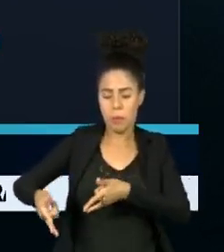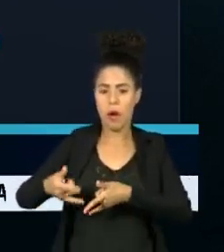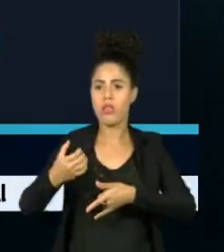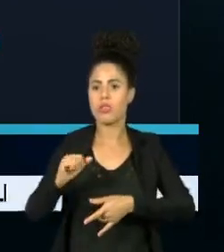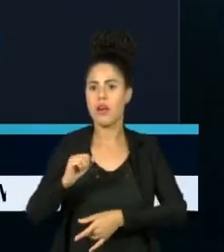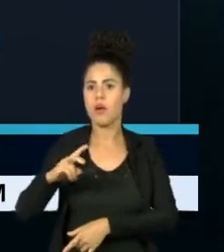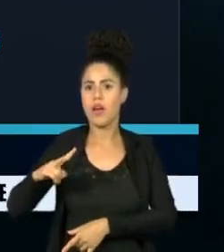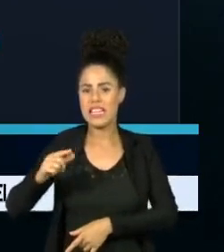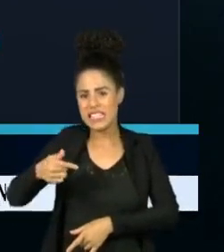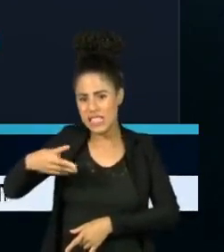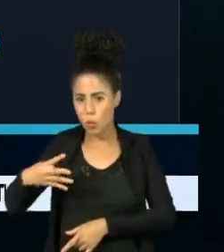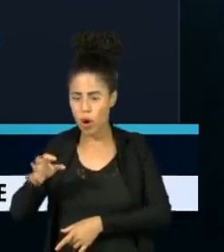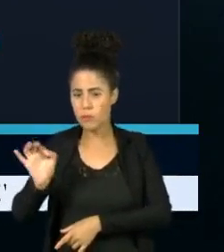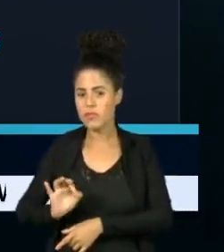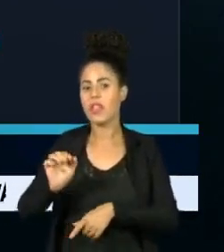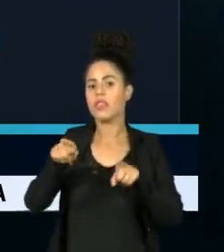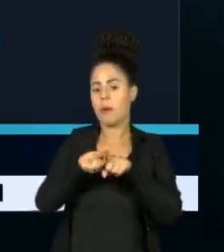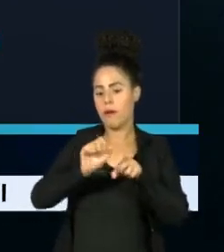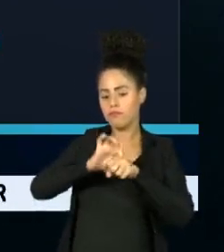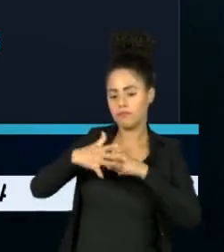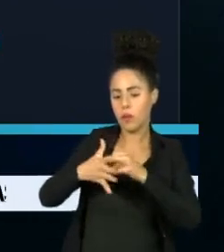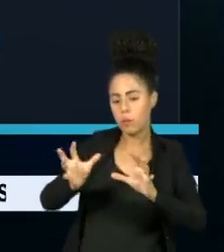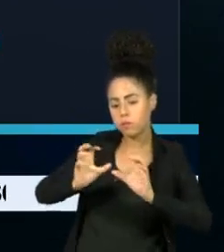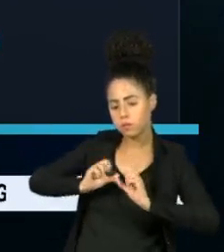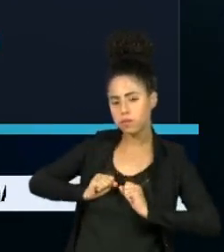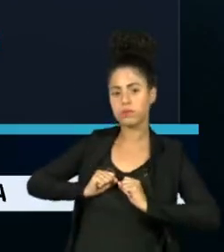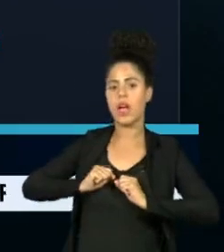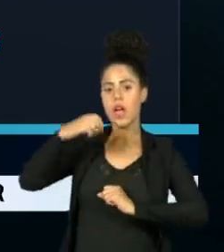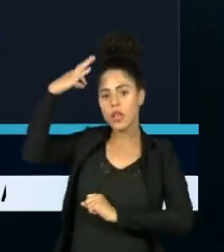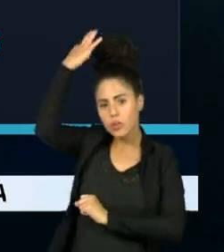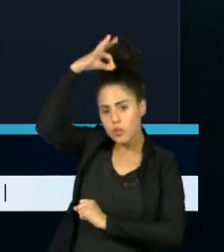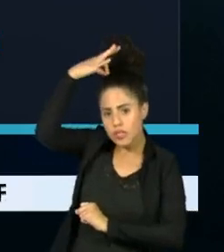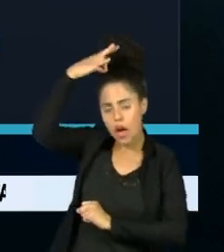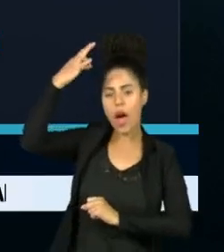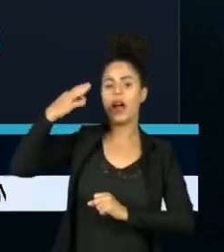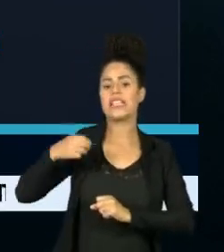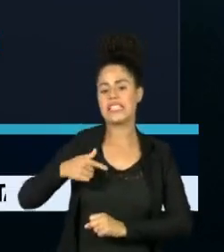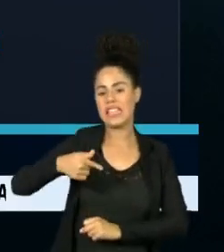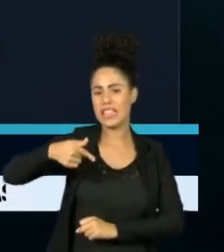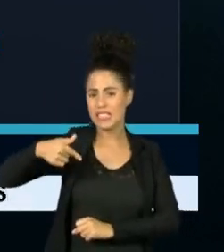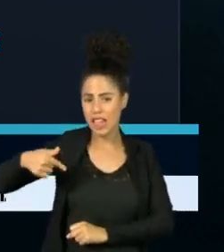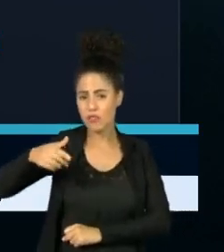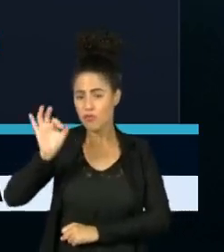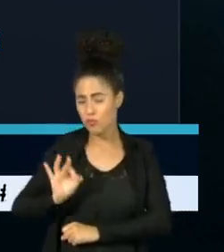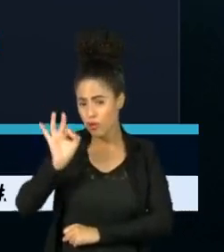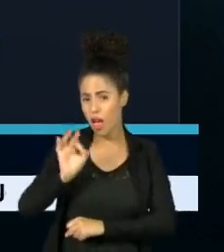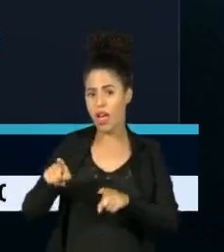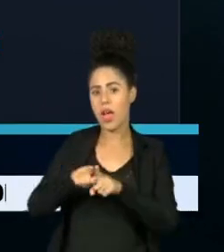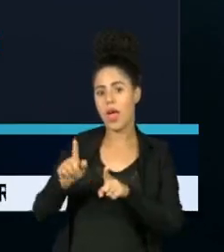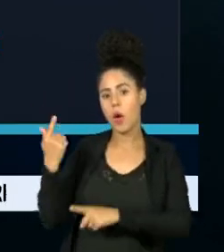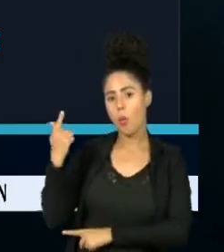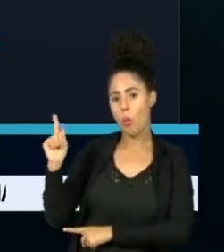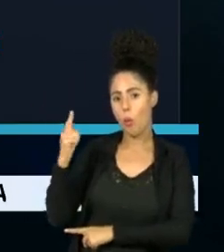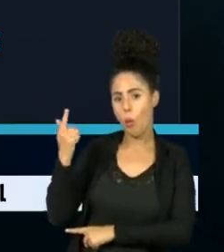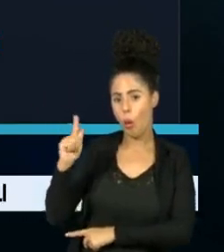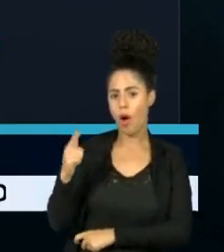ocupados com pacientes de Covid. Espírito Santo, 77% e Goiás,